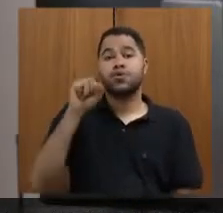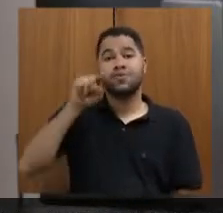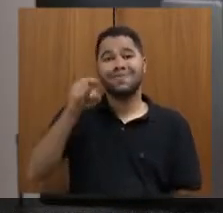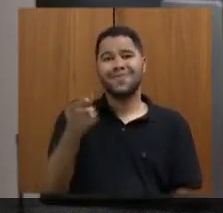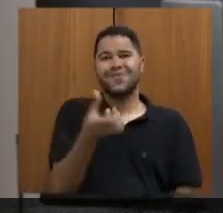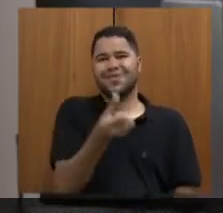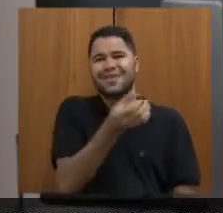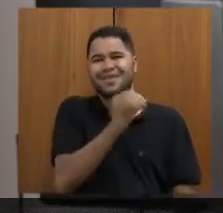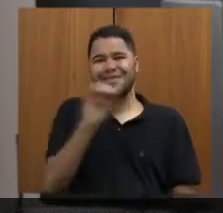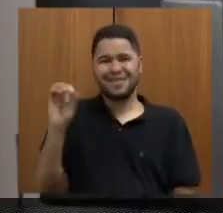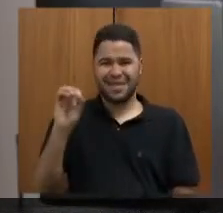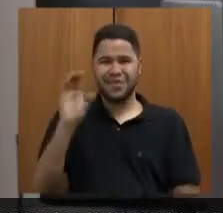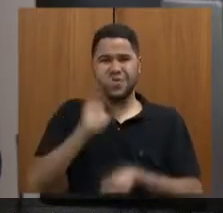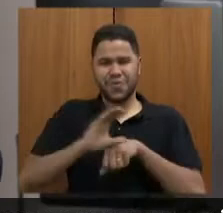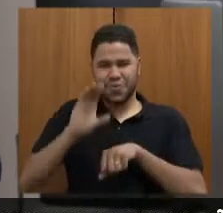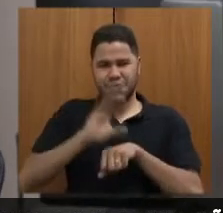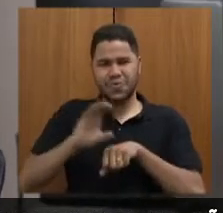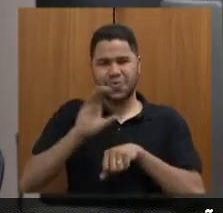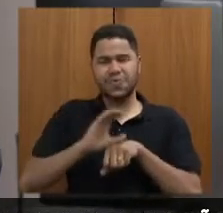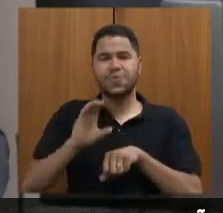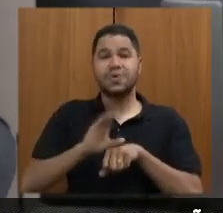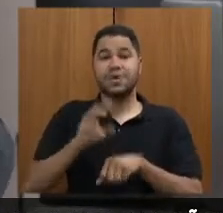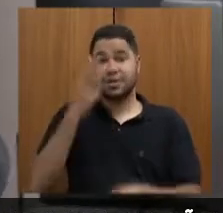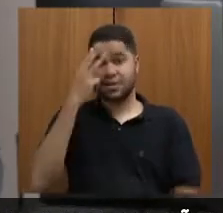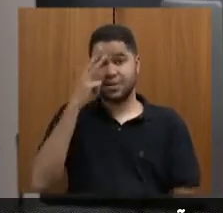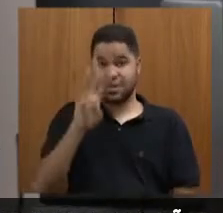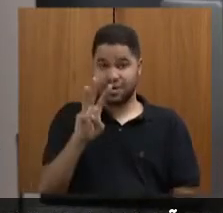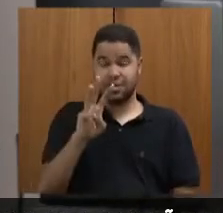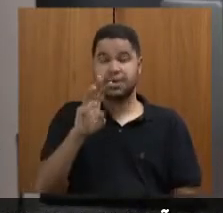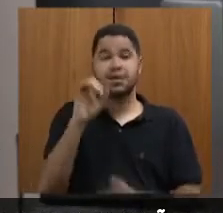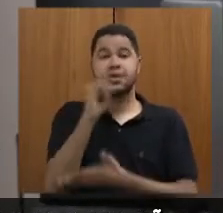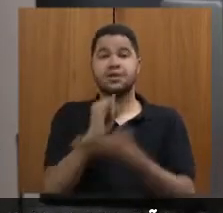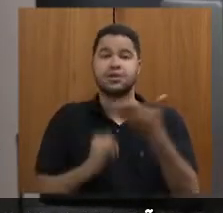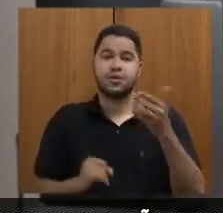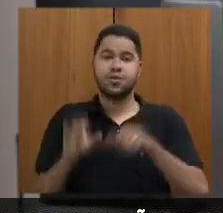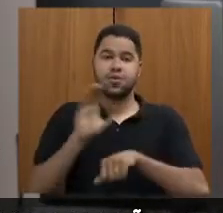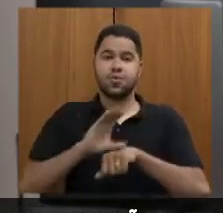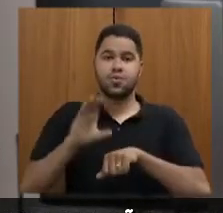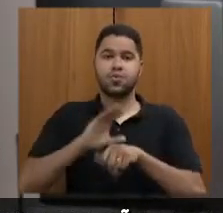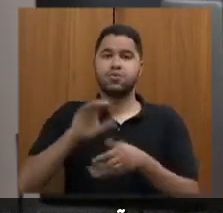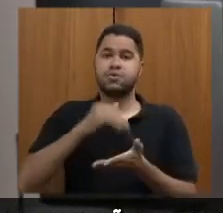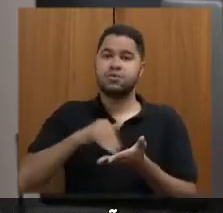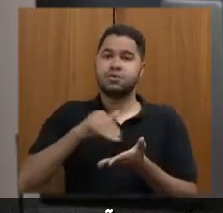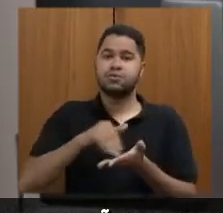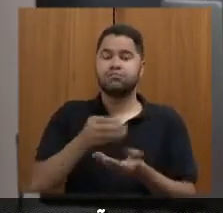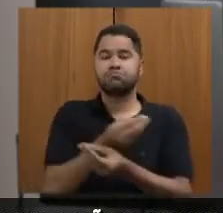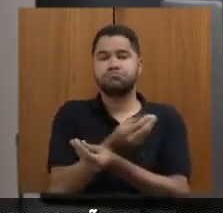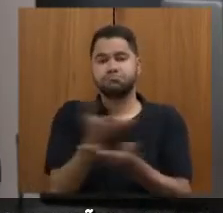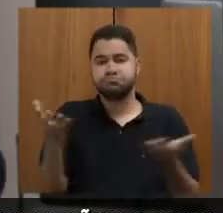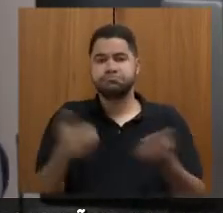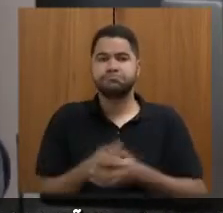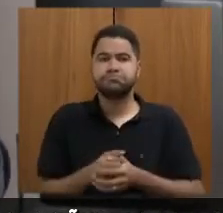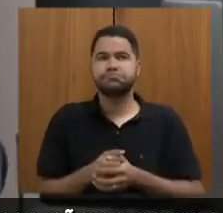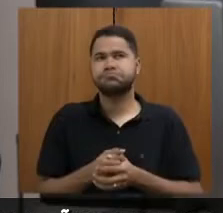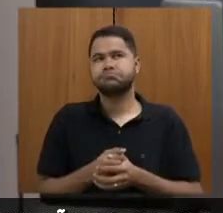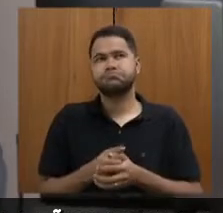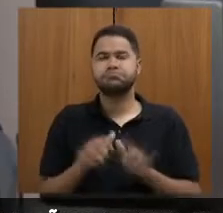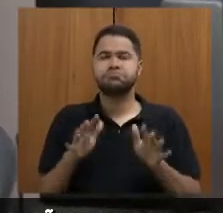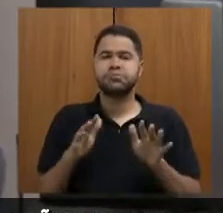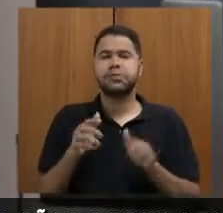cursos em três dias, inscrições nos cursos que a secretaria oferece, chegando a 700